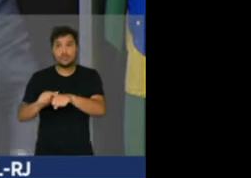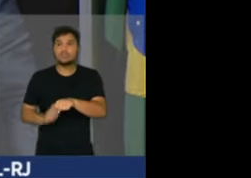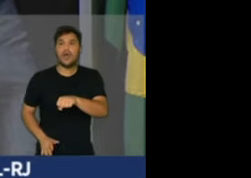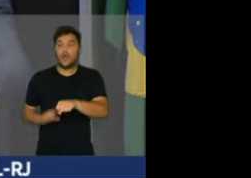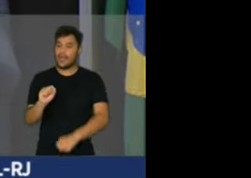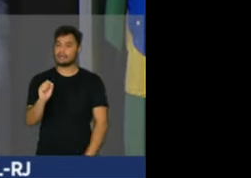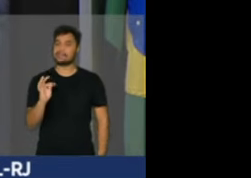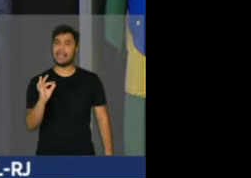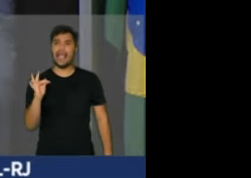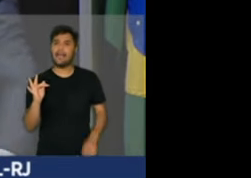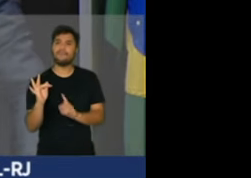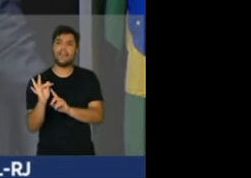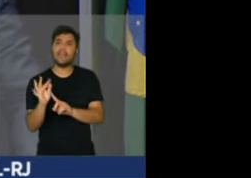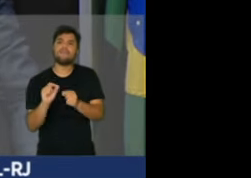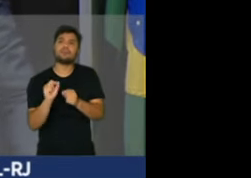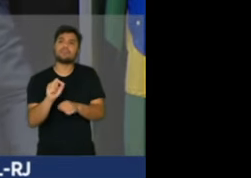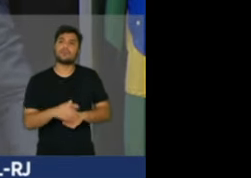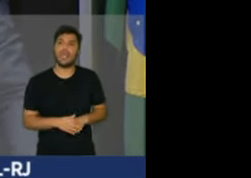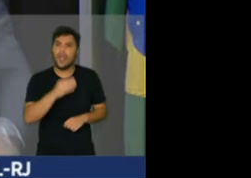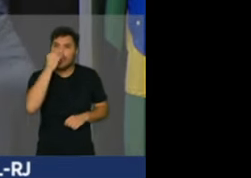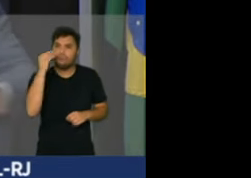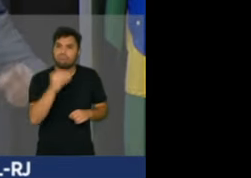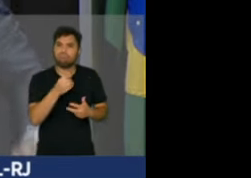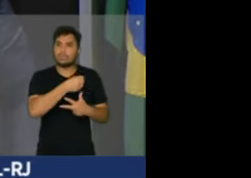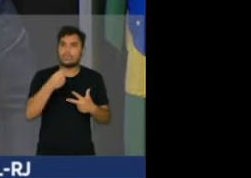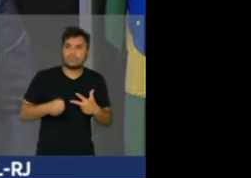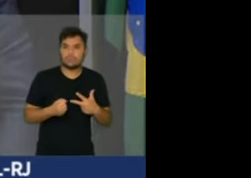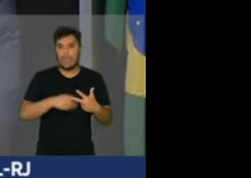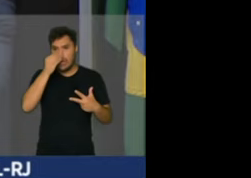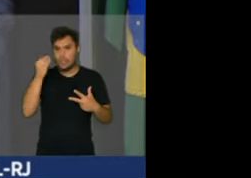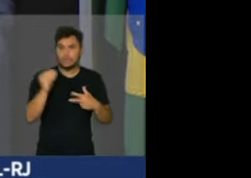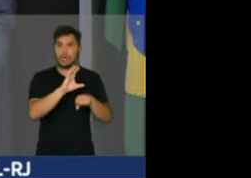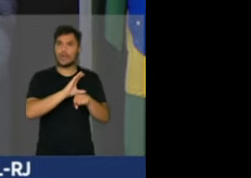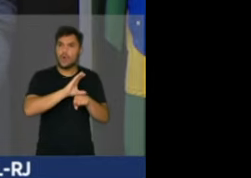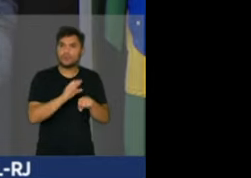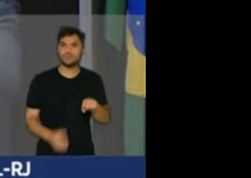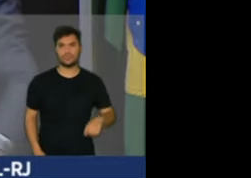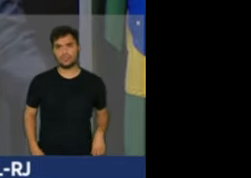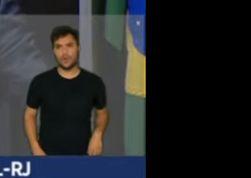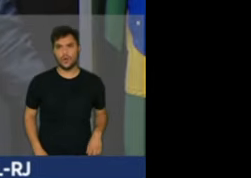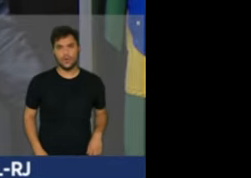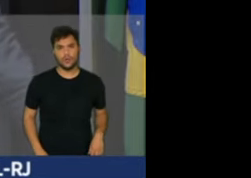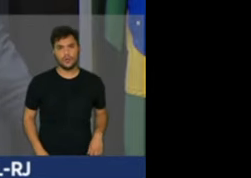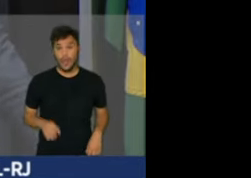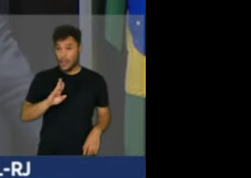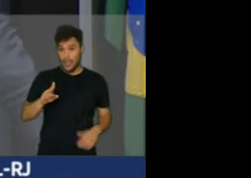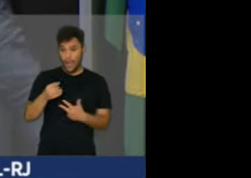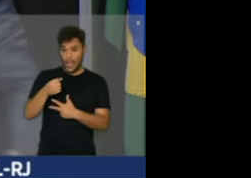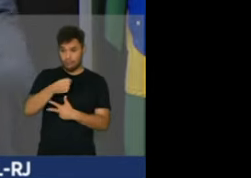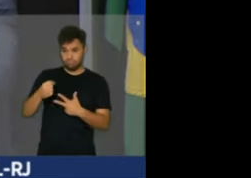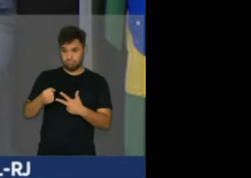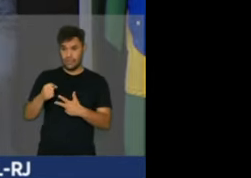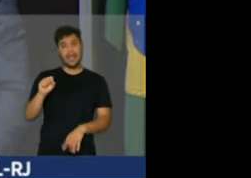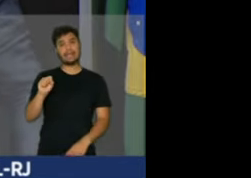feito é solapando as instituições, rasgando a Constituição, não a instituição Supremo Tribunal Federal,